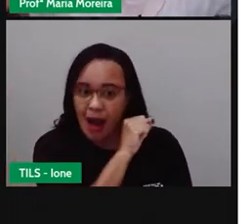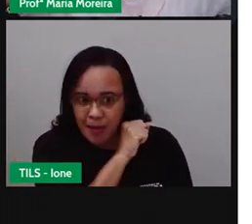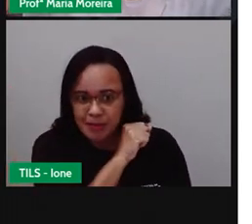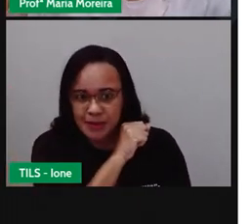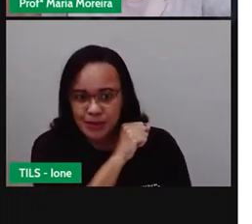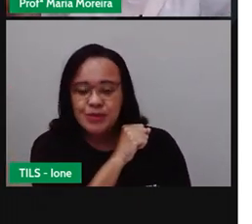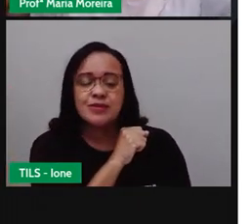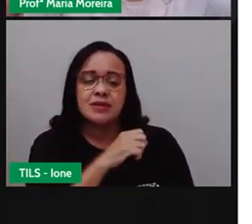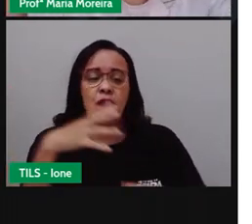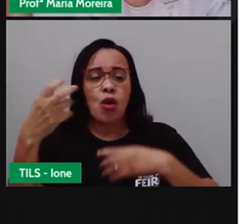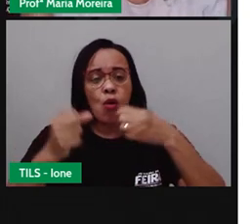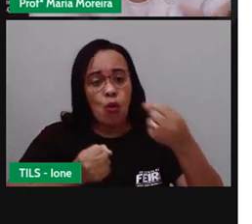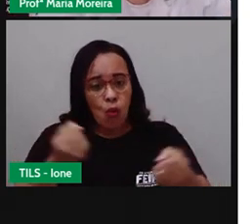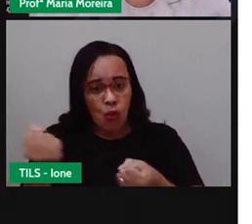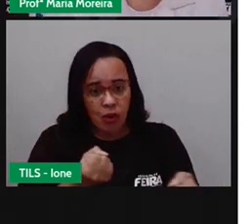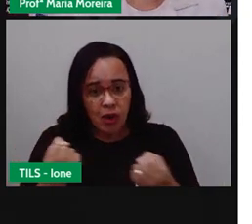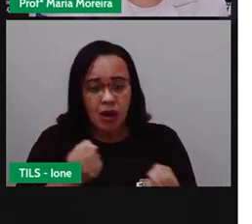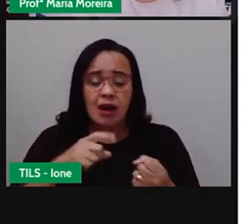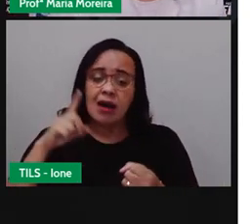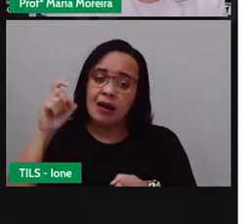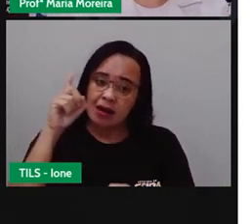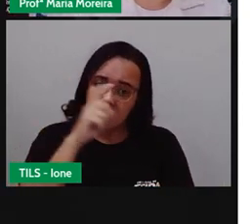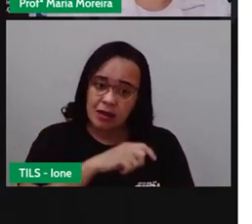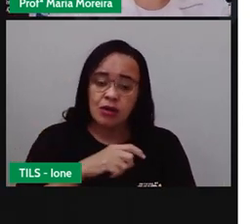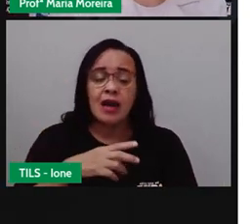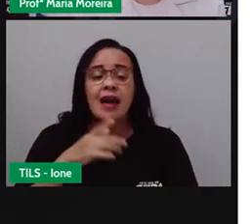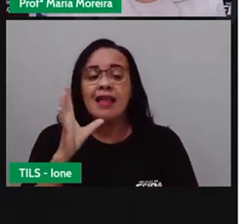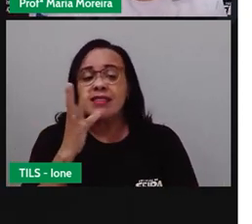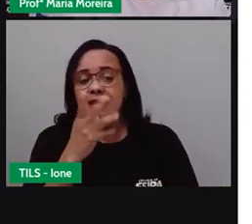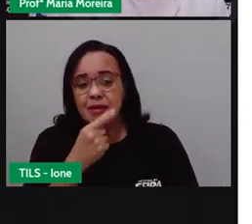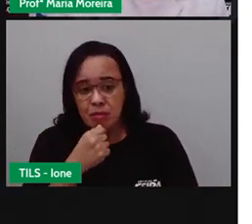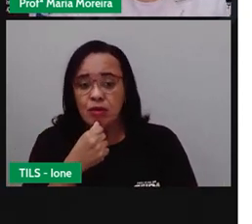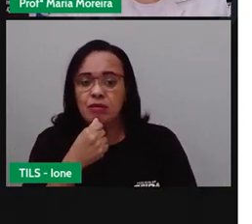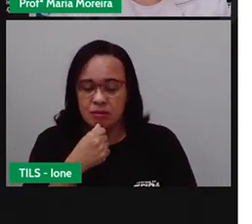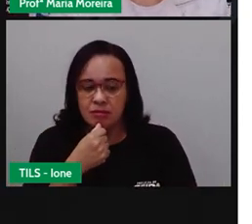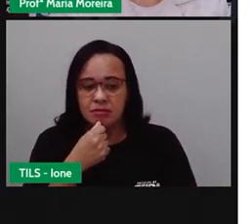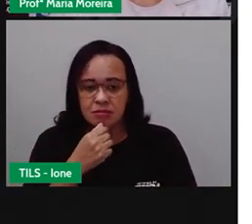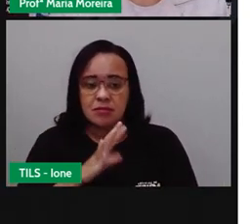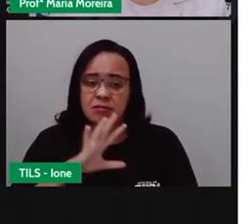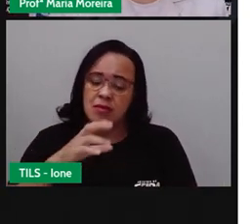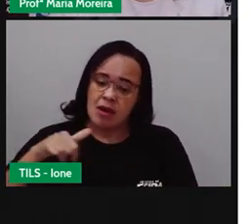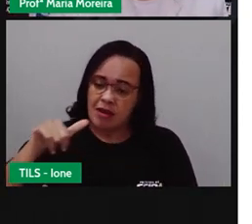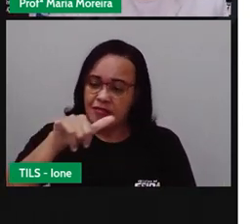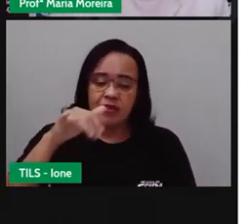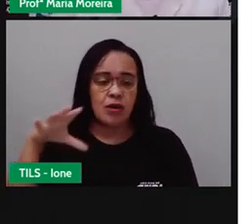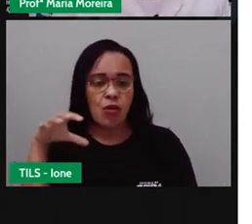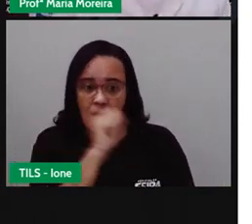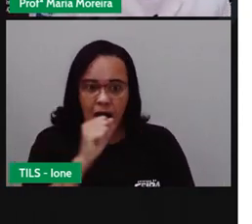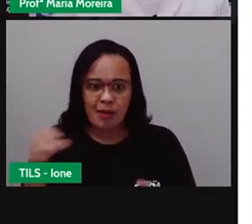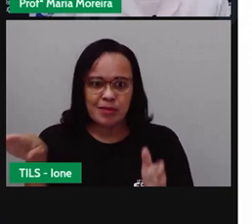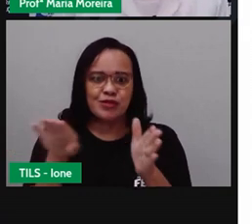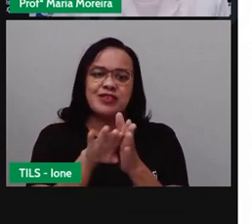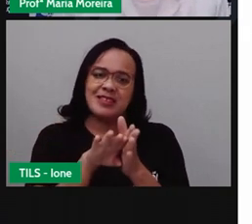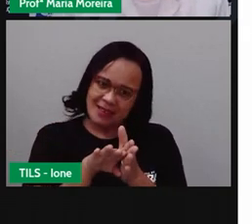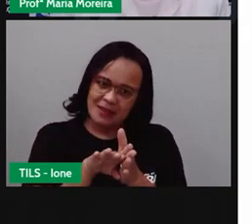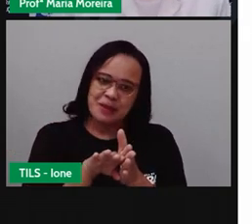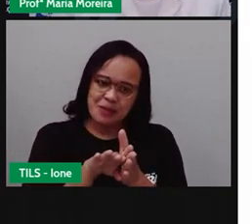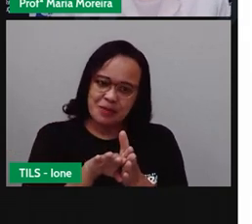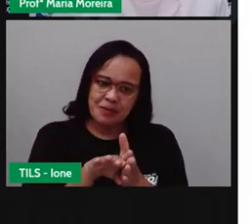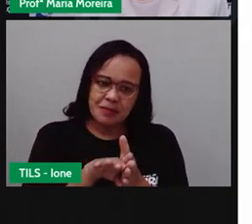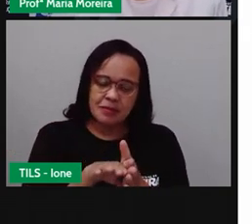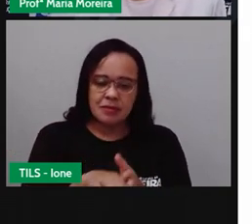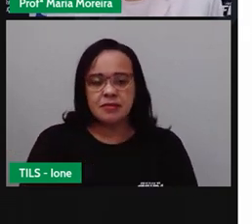muito, muito, muito mais rápido do que um carro, não é isso? Sendo assim,